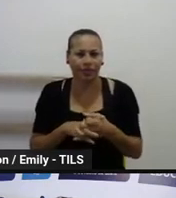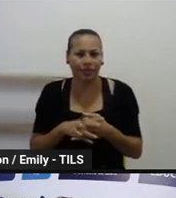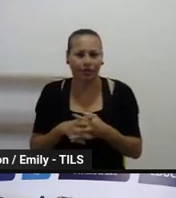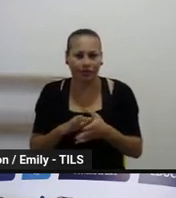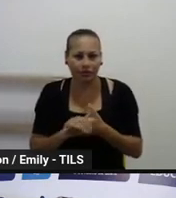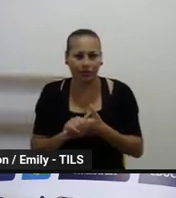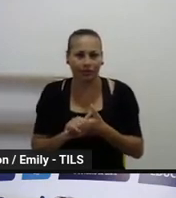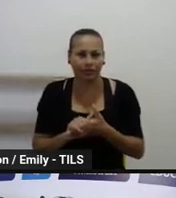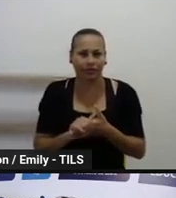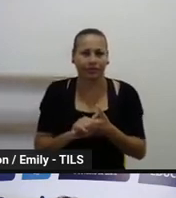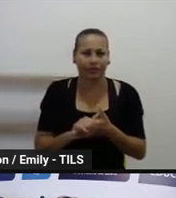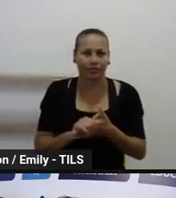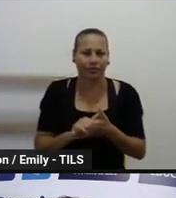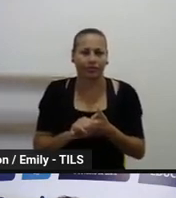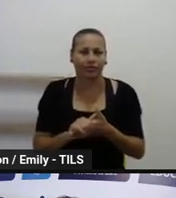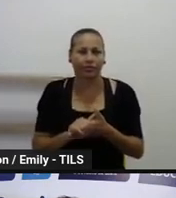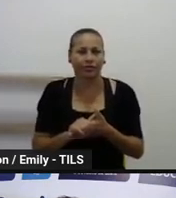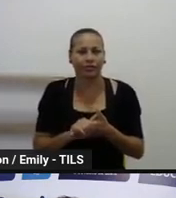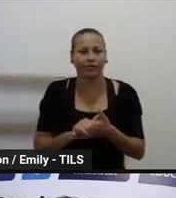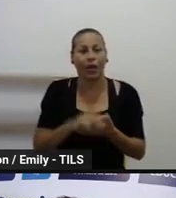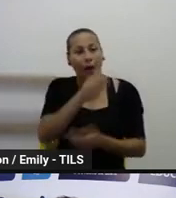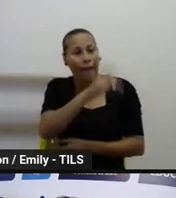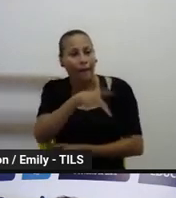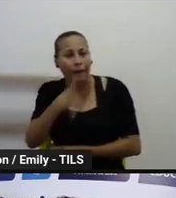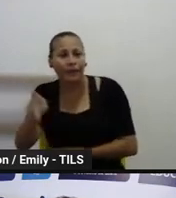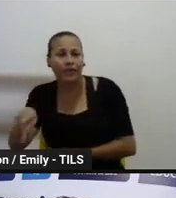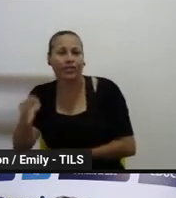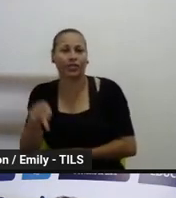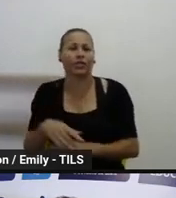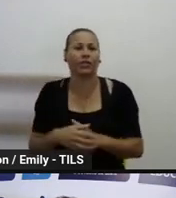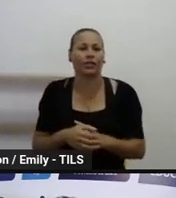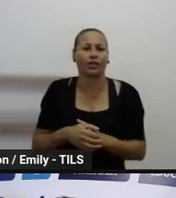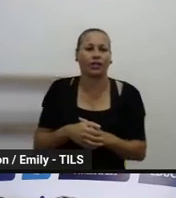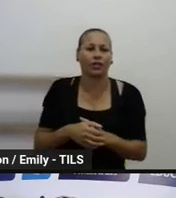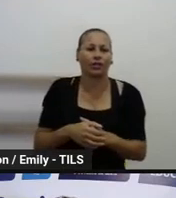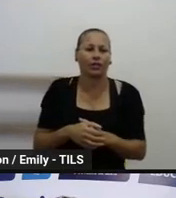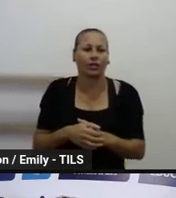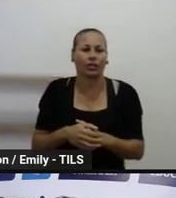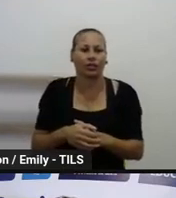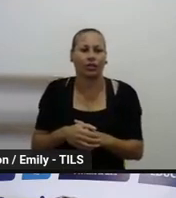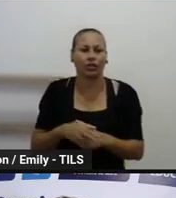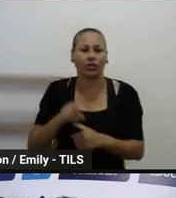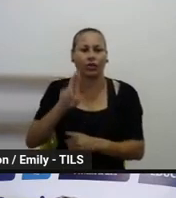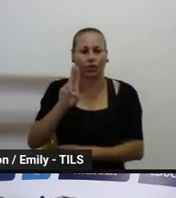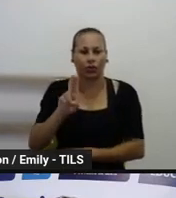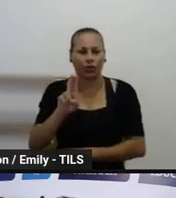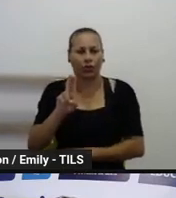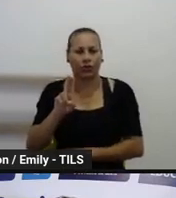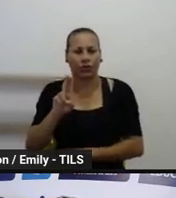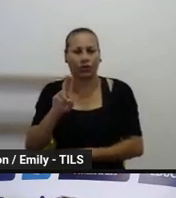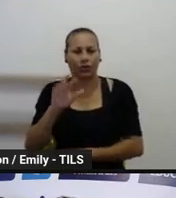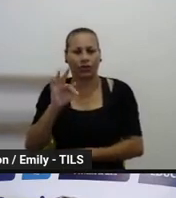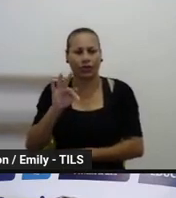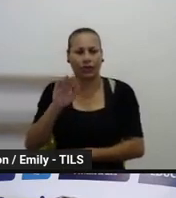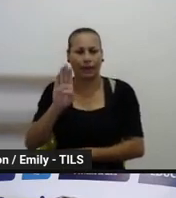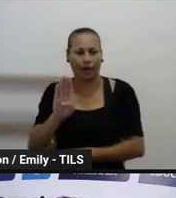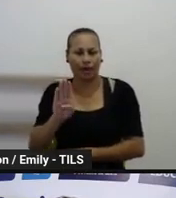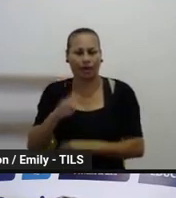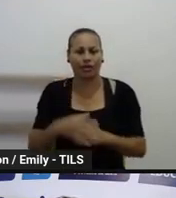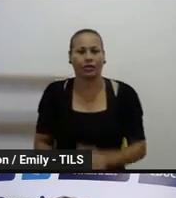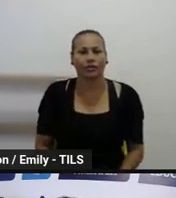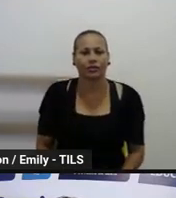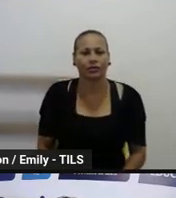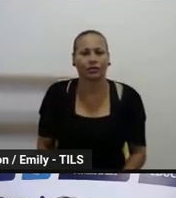professora da UF, se eu não me engano, que também trouxe essas questões, que é algo que a gente também tem se atentado e buscado